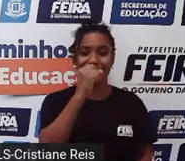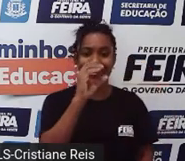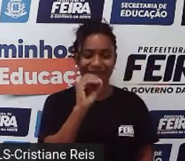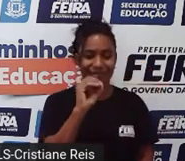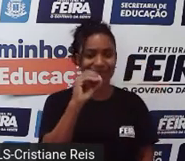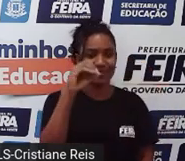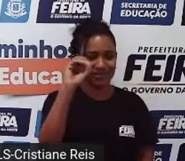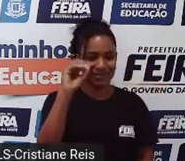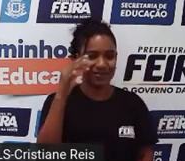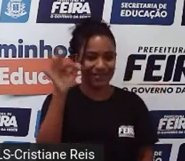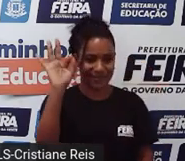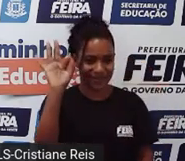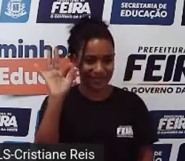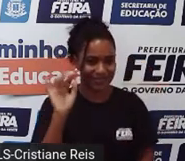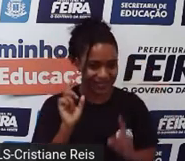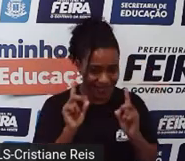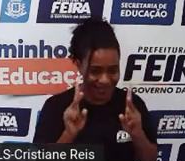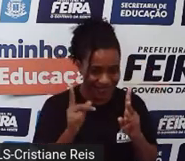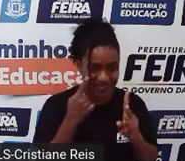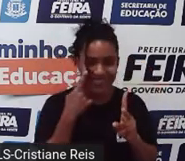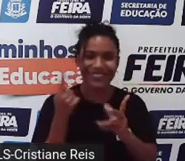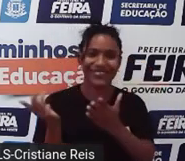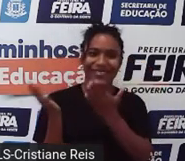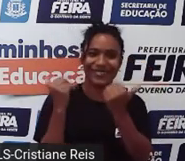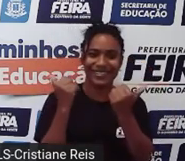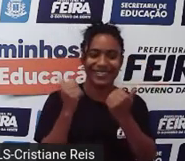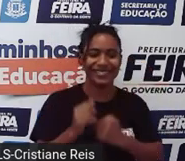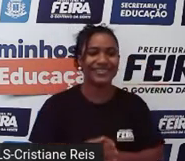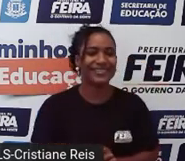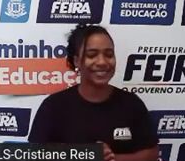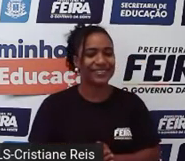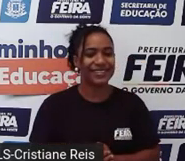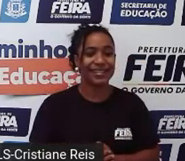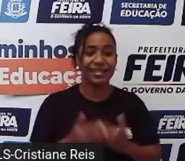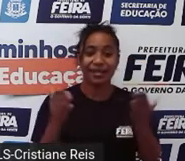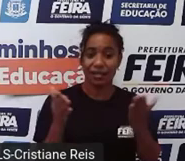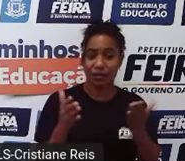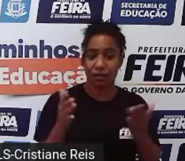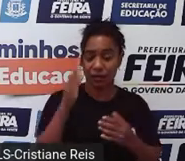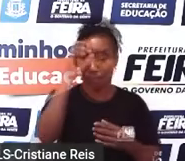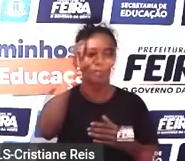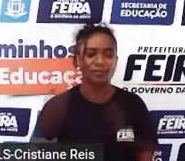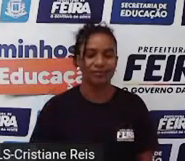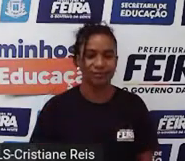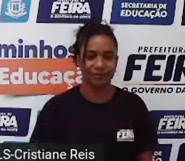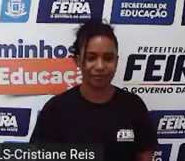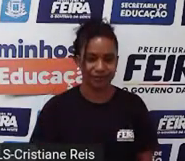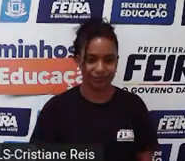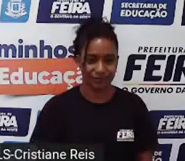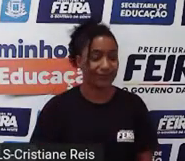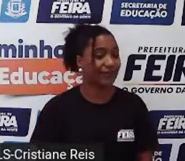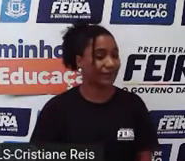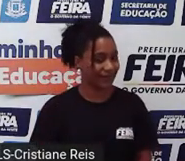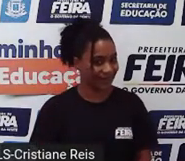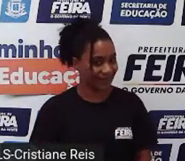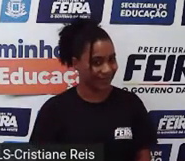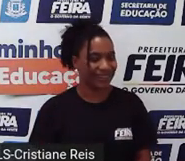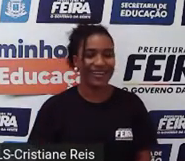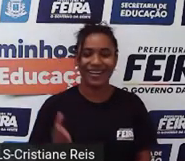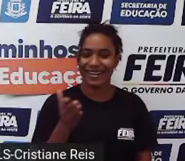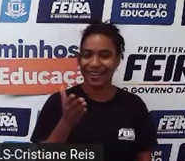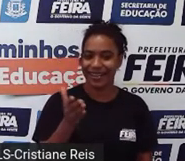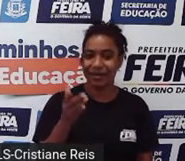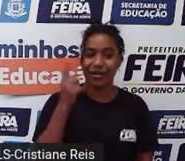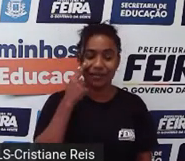Ok, students? Let's go! Então, vamos aprender um pouquinho mais. Vamos falar agora sobre